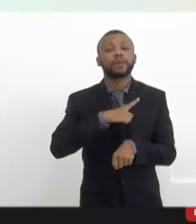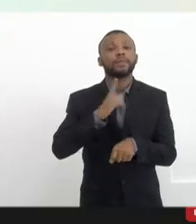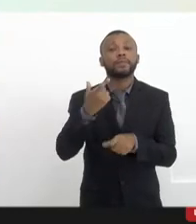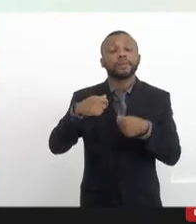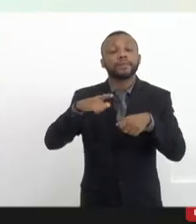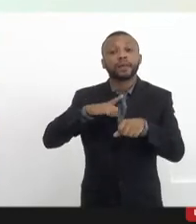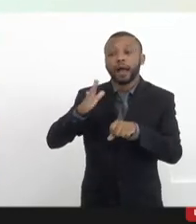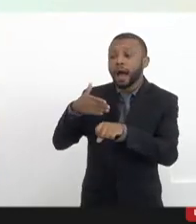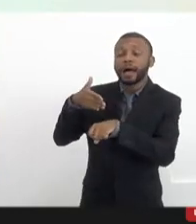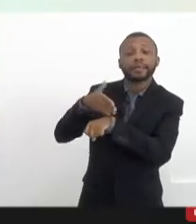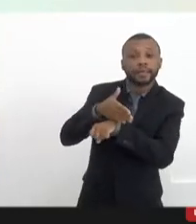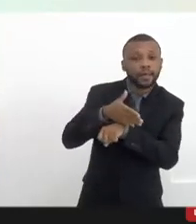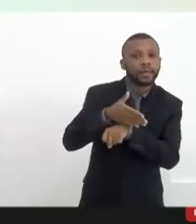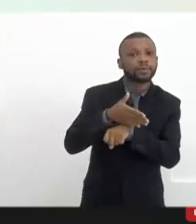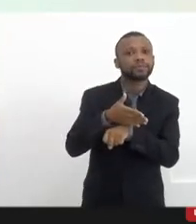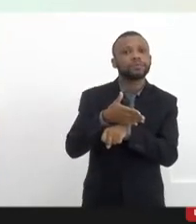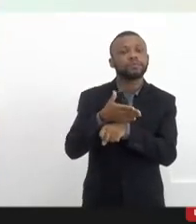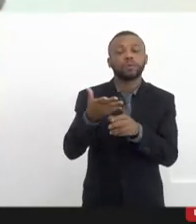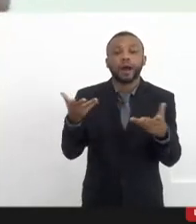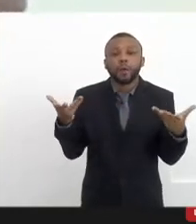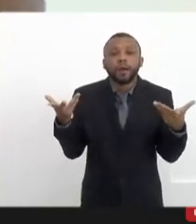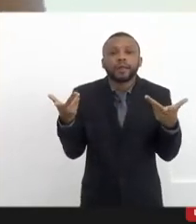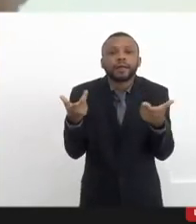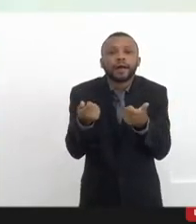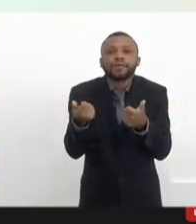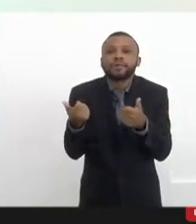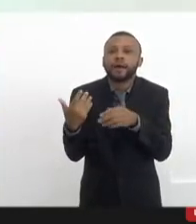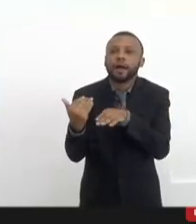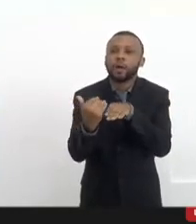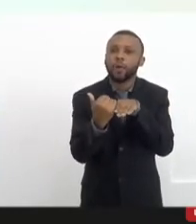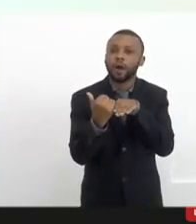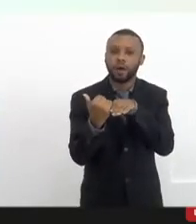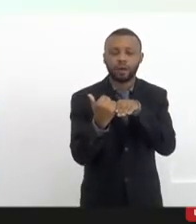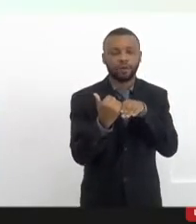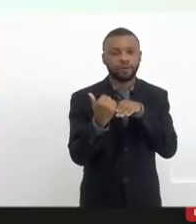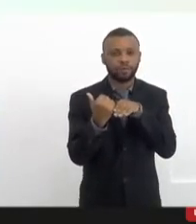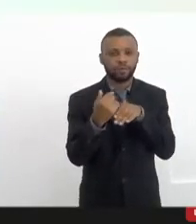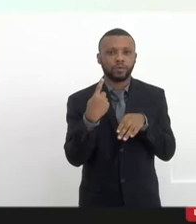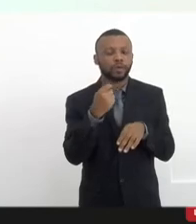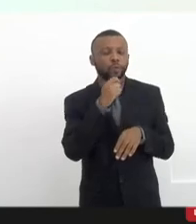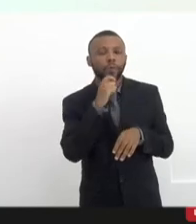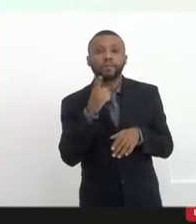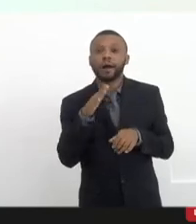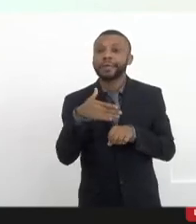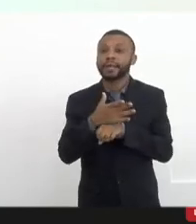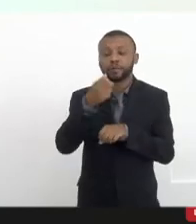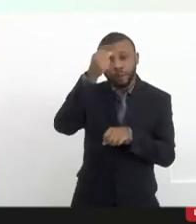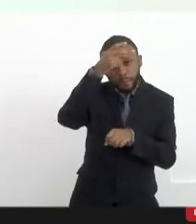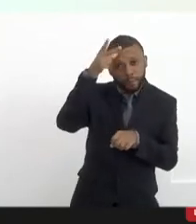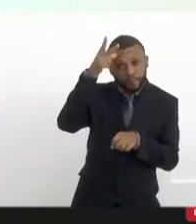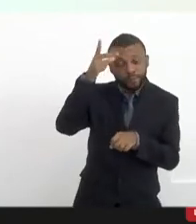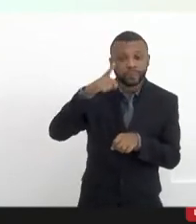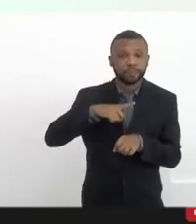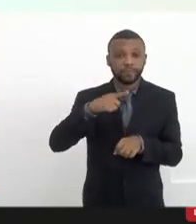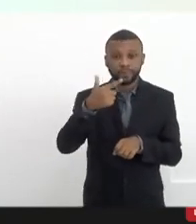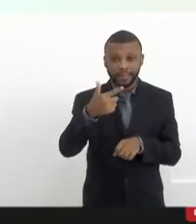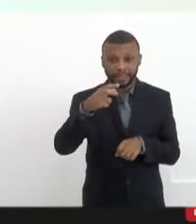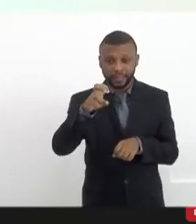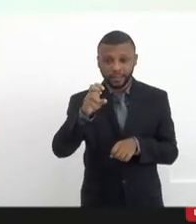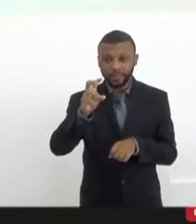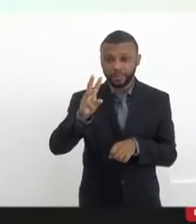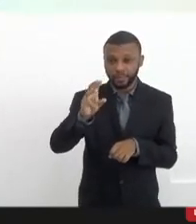acesso com a mesma paridade. Nós não temos acesso em todo o município que inventaram essa história de 25 watts e um